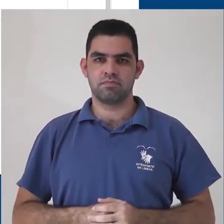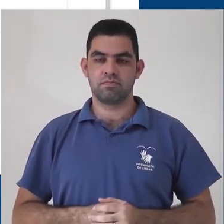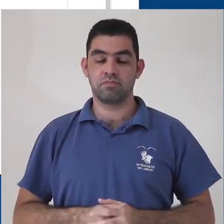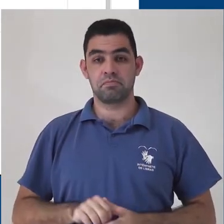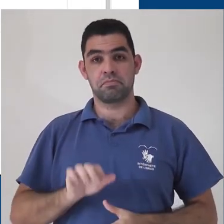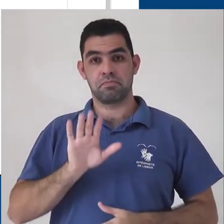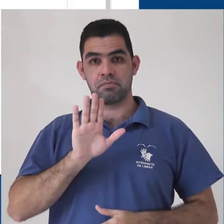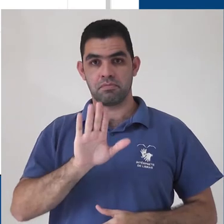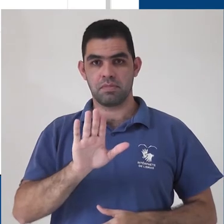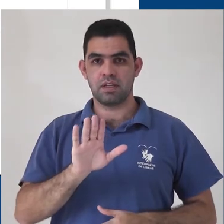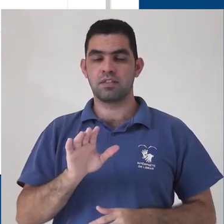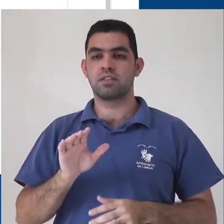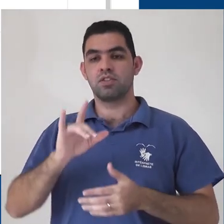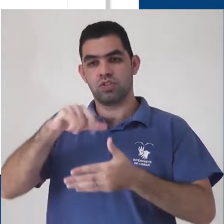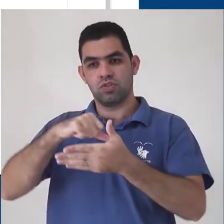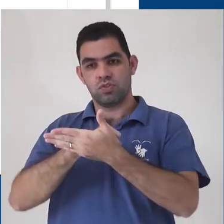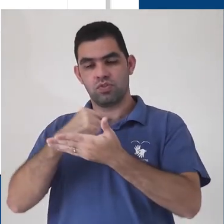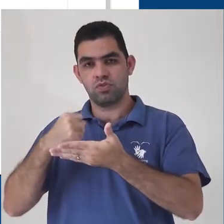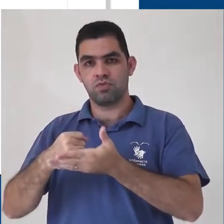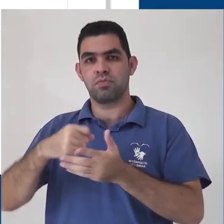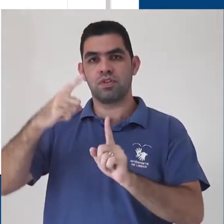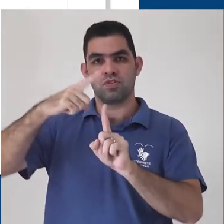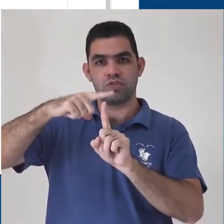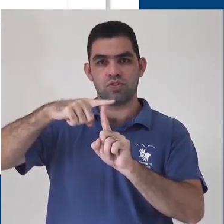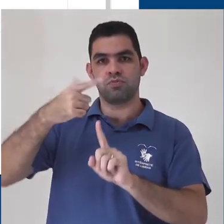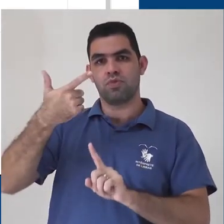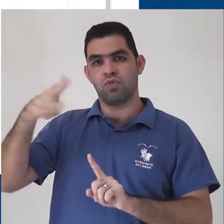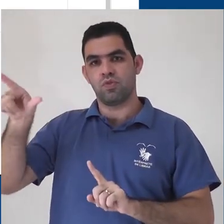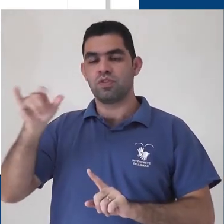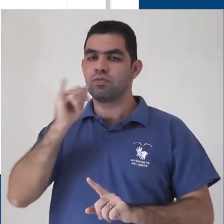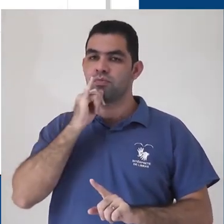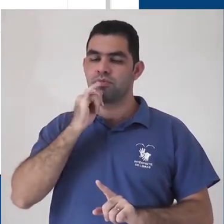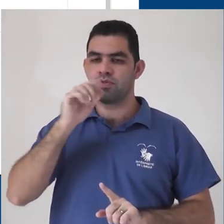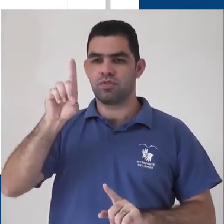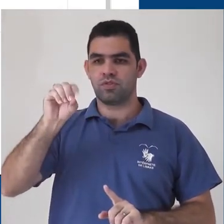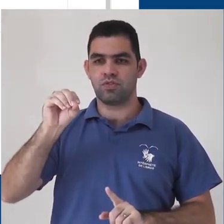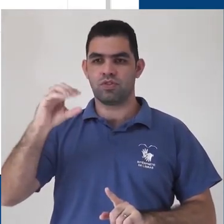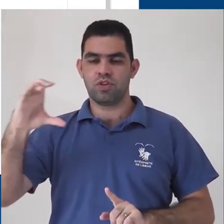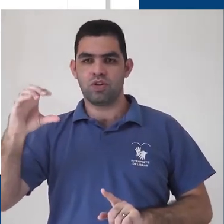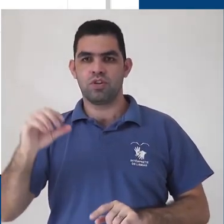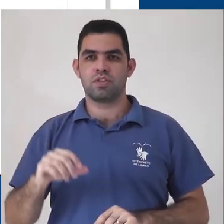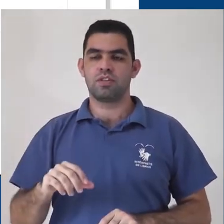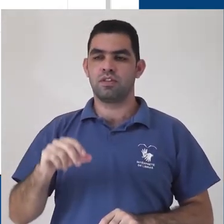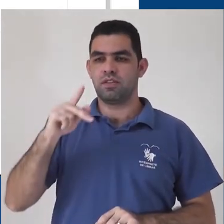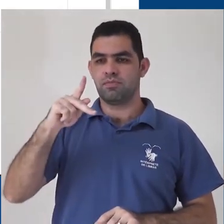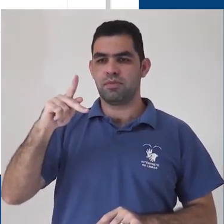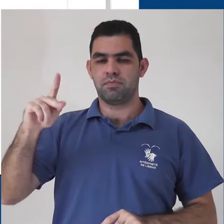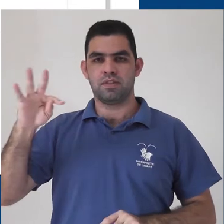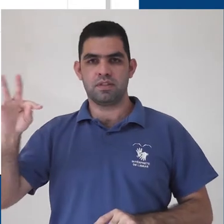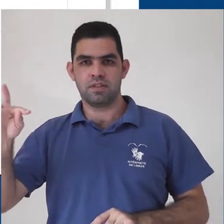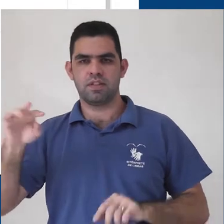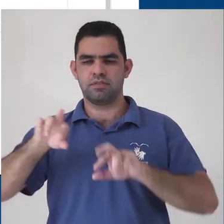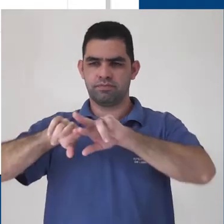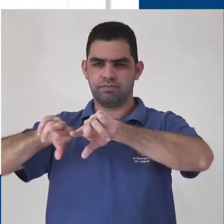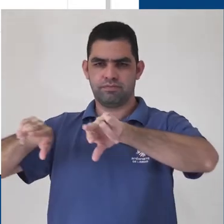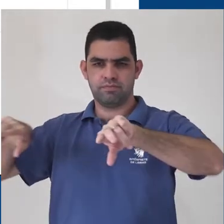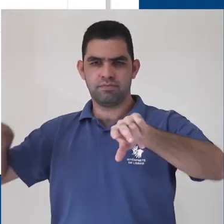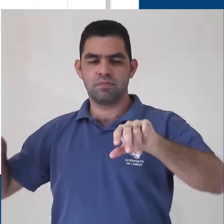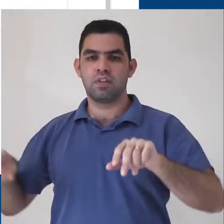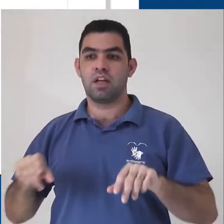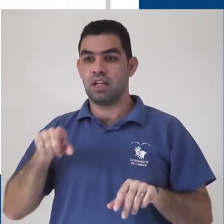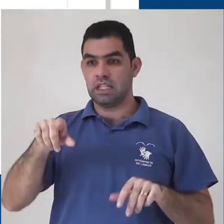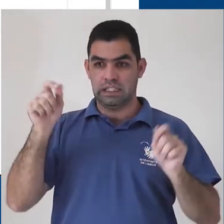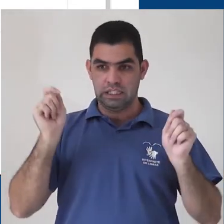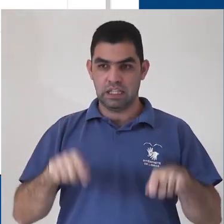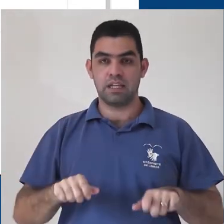Agora, quando utilizamos documentos que não foram feitos pelo Google, como Word, Excel e Documentos LibreOffice, eles aparecem de uma